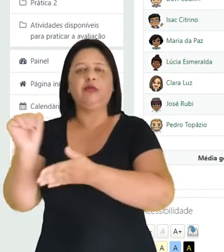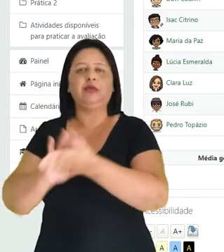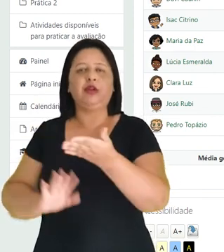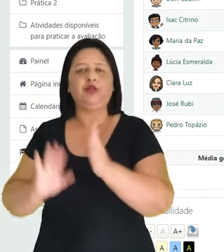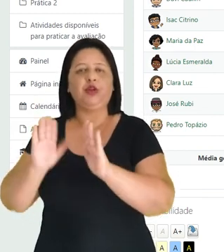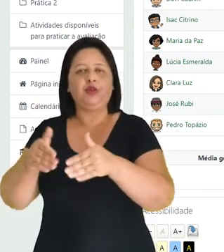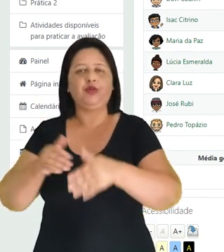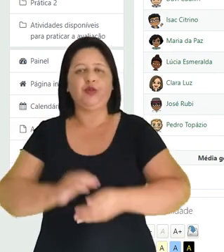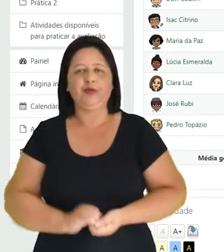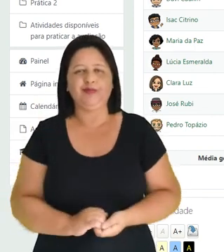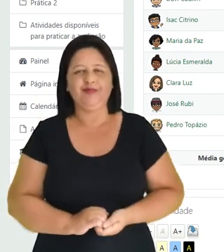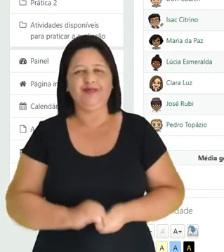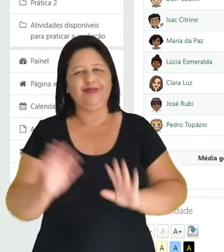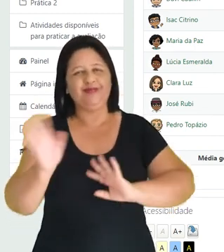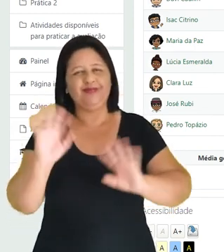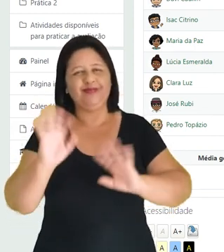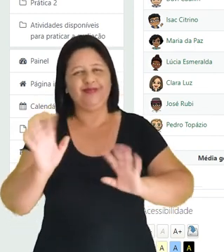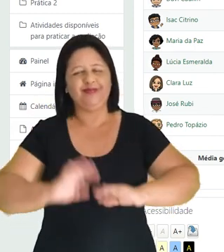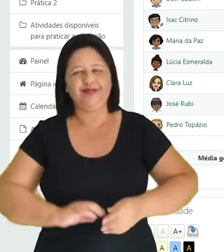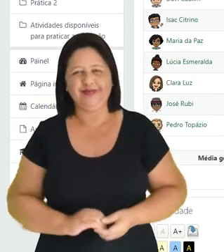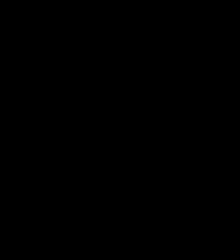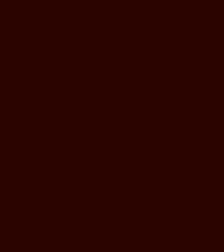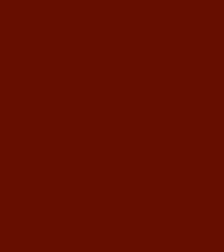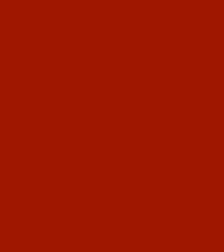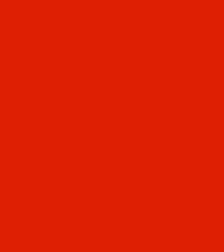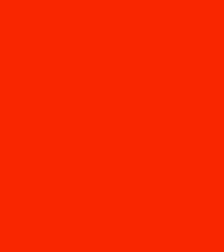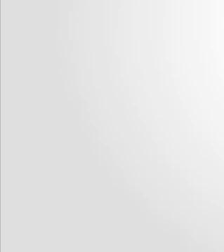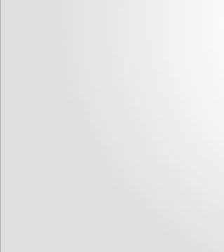fórum. Então é isso e até a próxima.